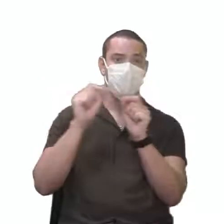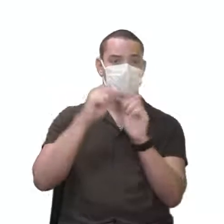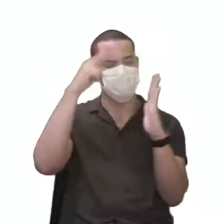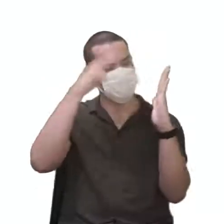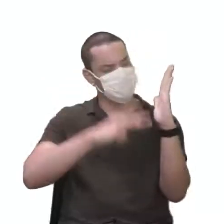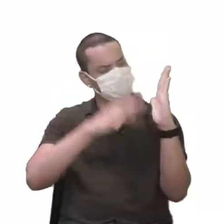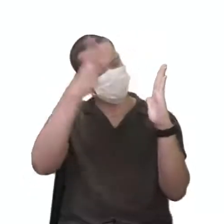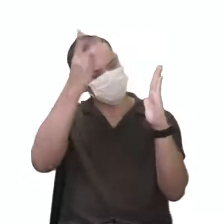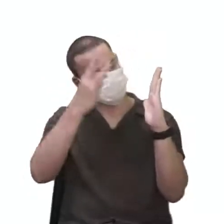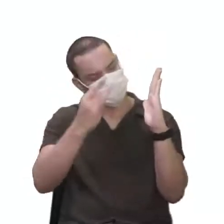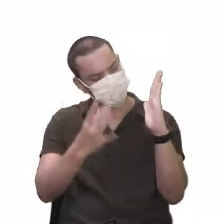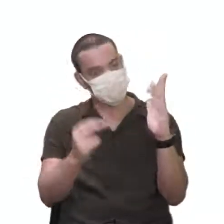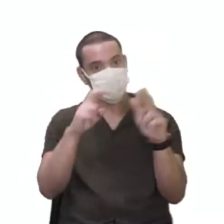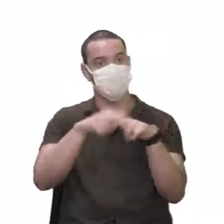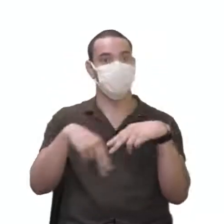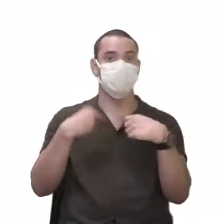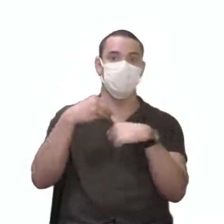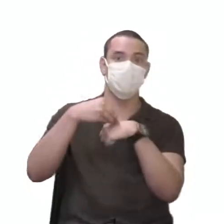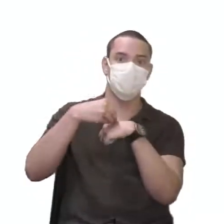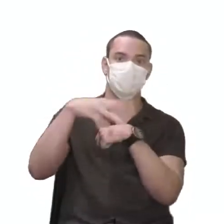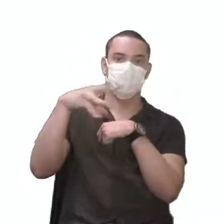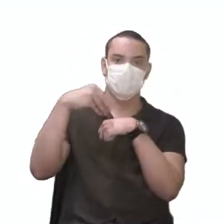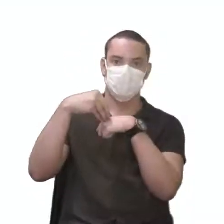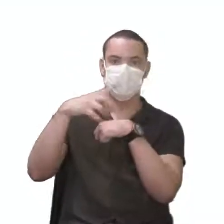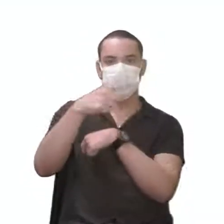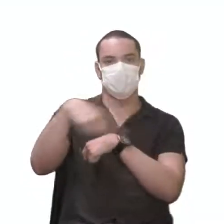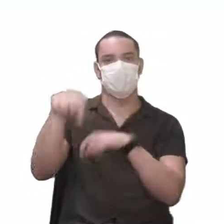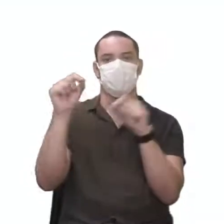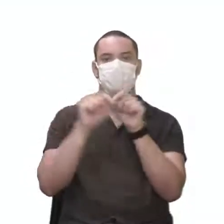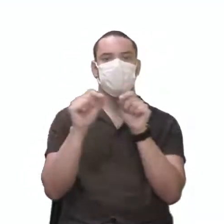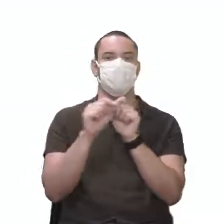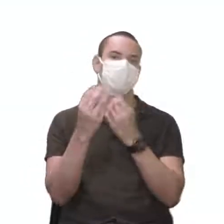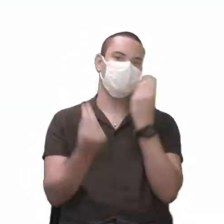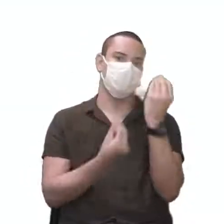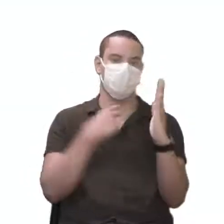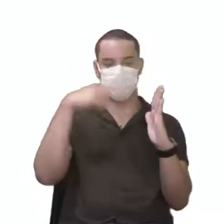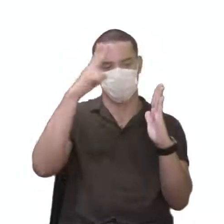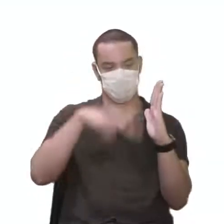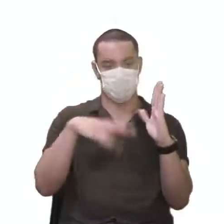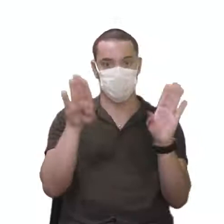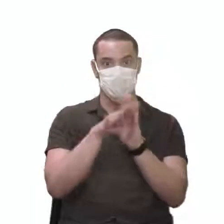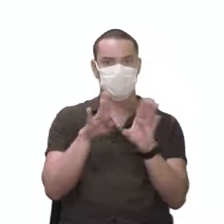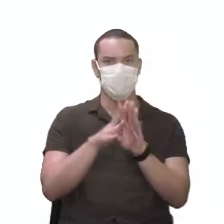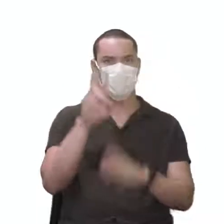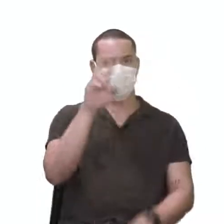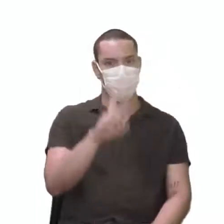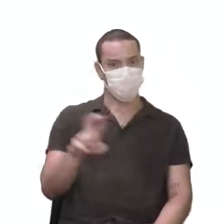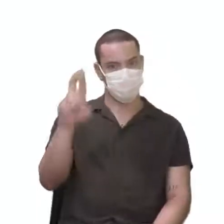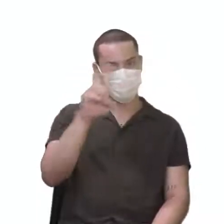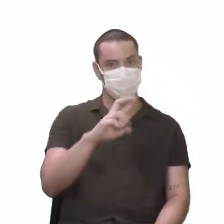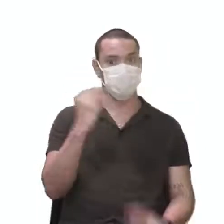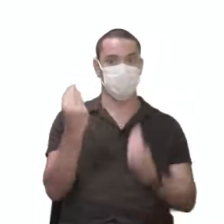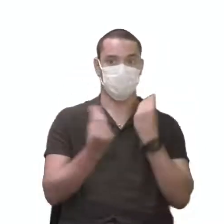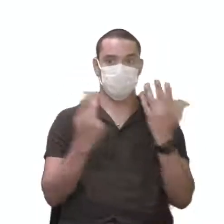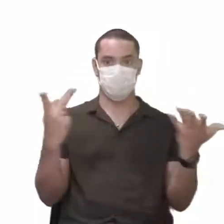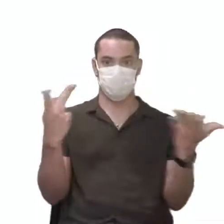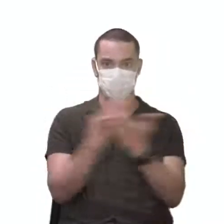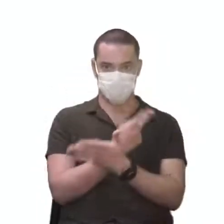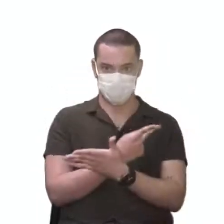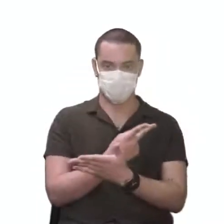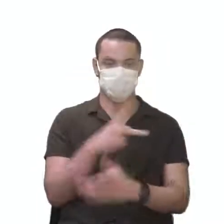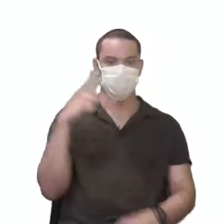leitura. Então, gente deu algumas dicas para você fazer a leitura, a observação do eredrograma, né?